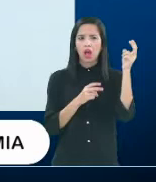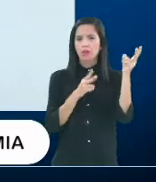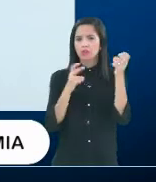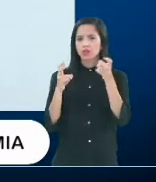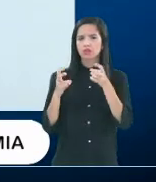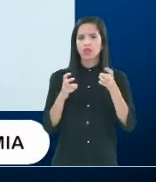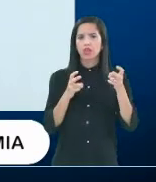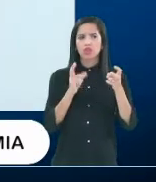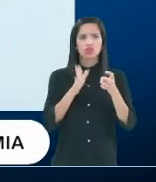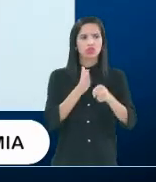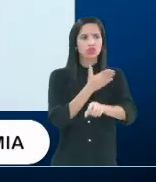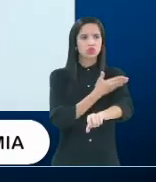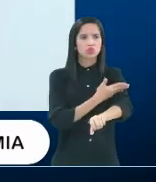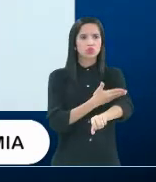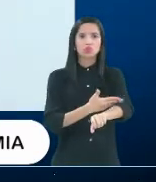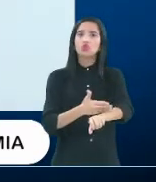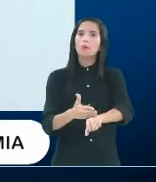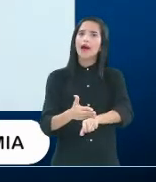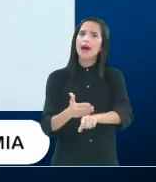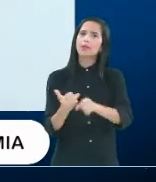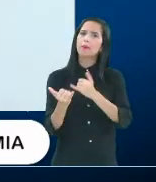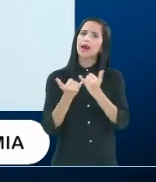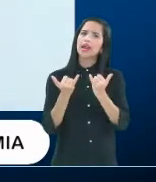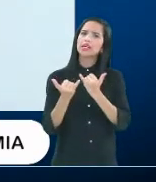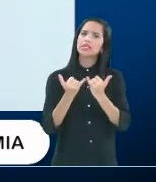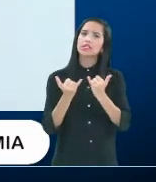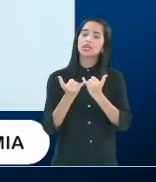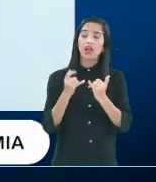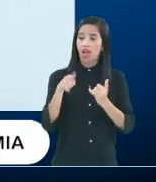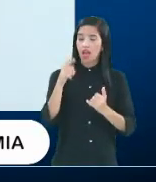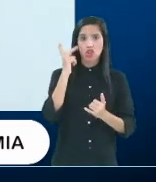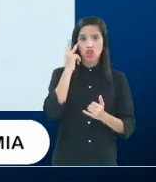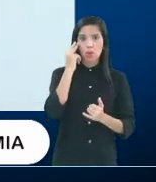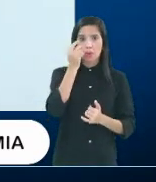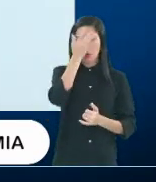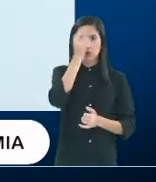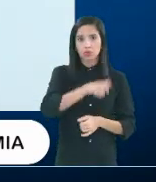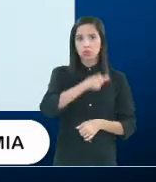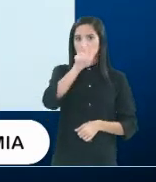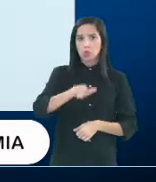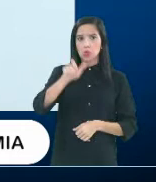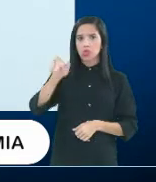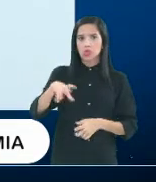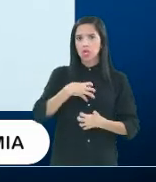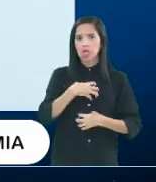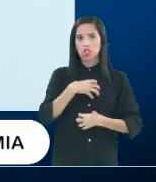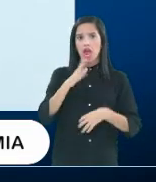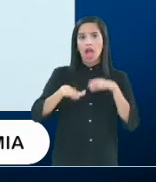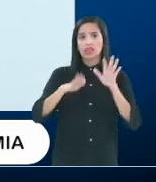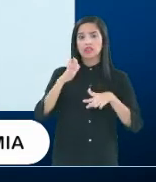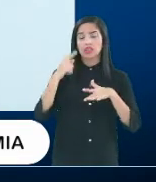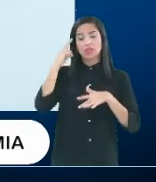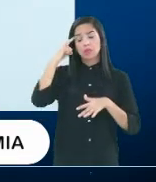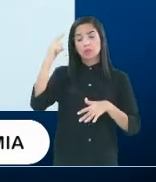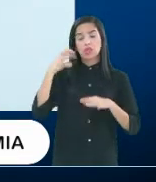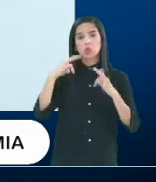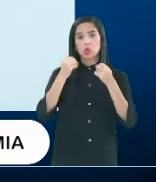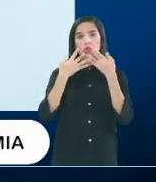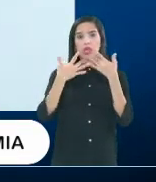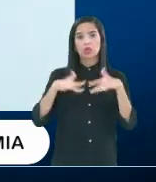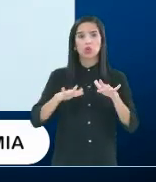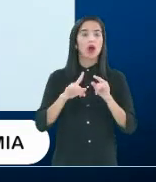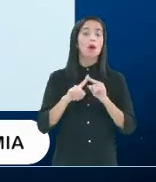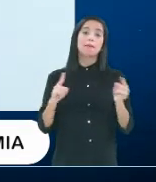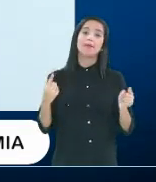acostumaram. E isso é normal com o ser humano, né? Mas, é isso que eu falei anteriormente. É procurar manter